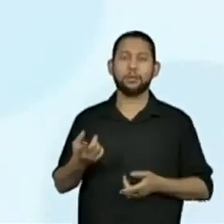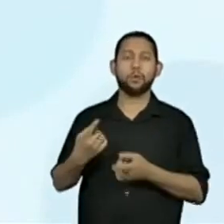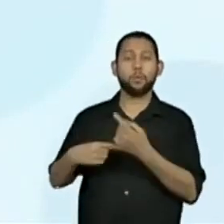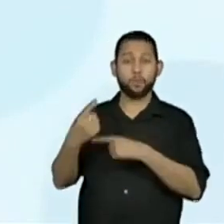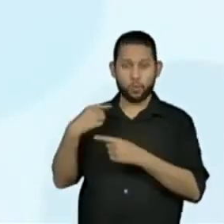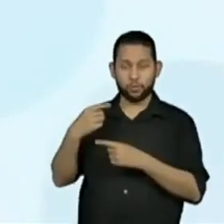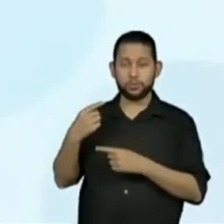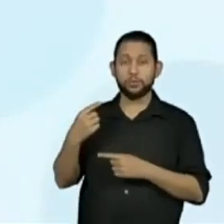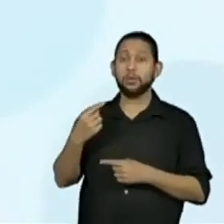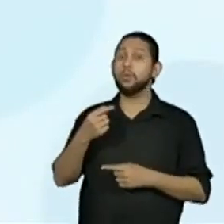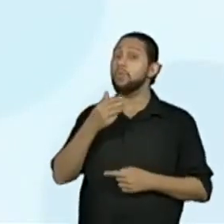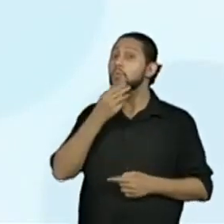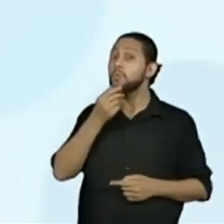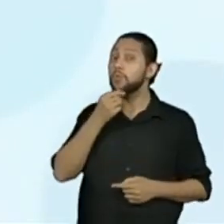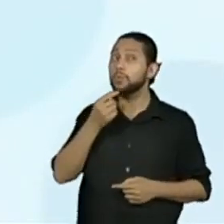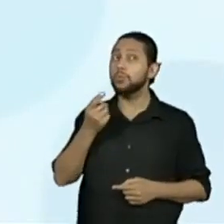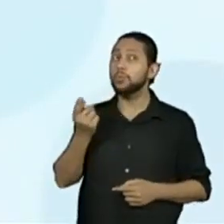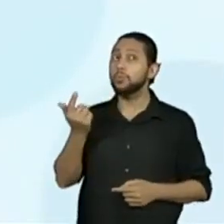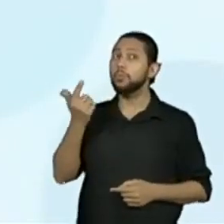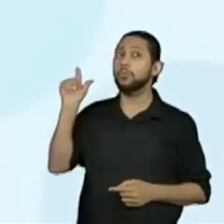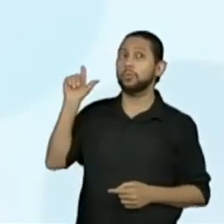para as possibilidades do Renan?